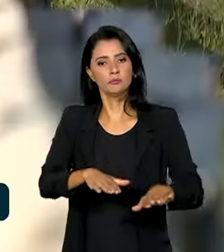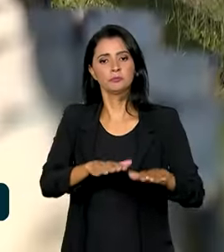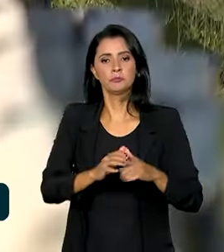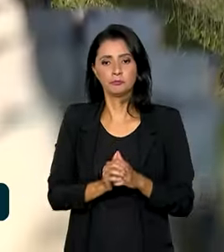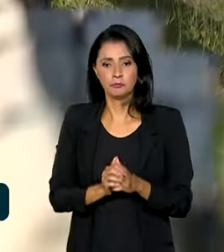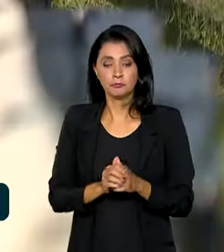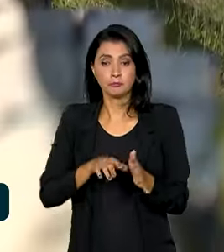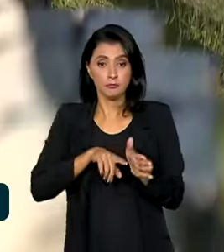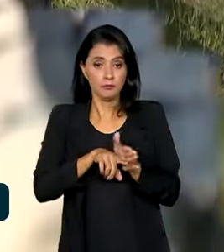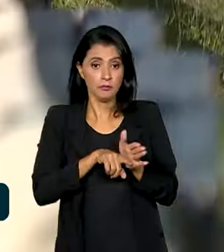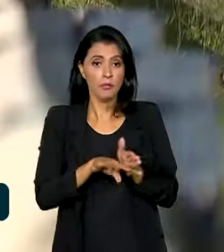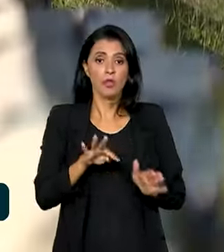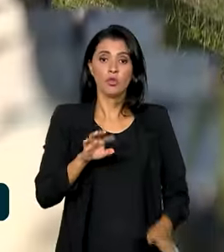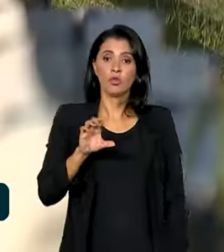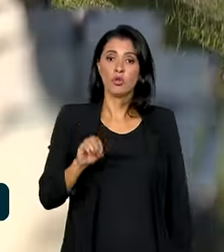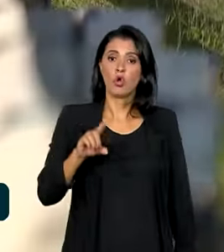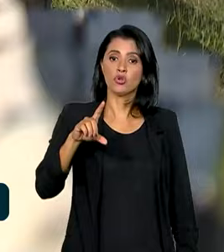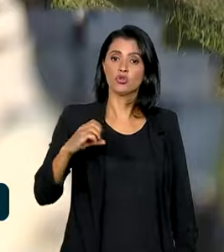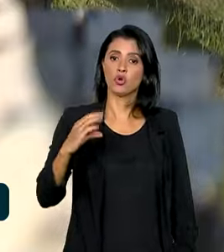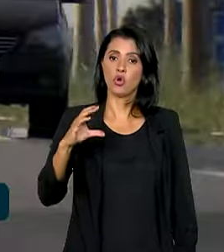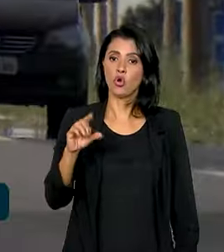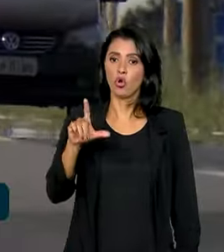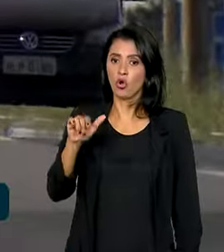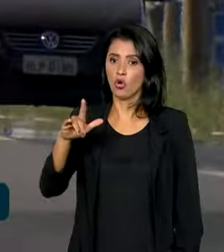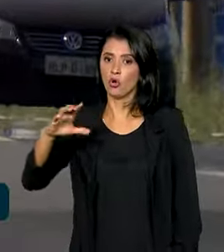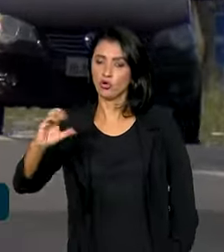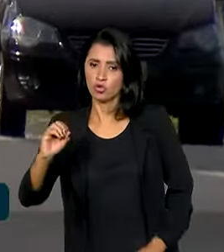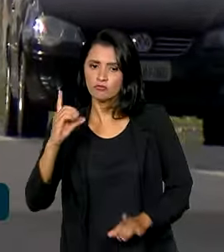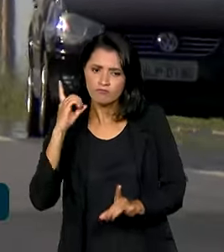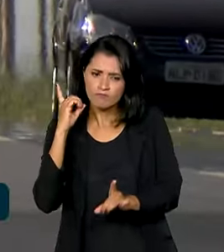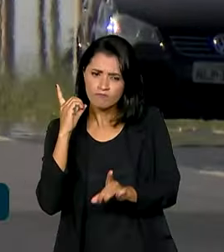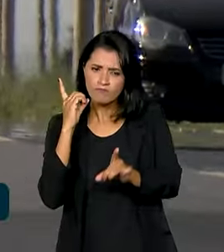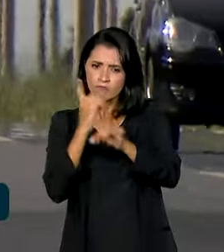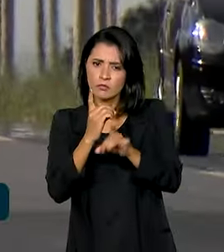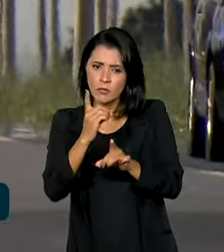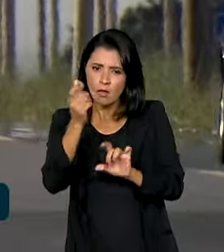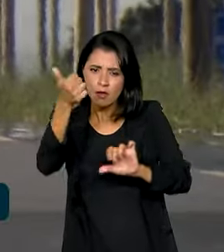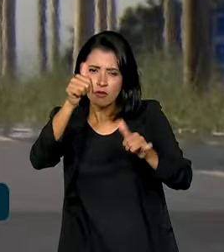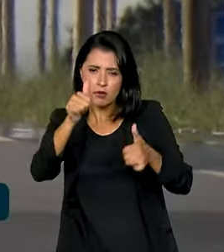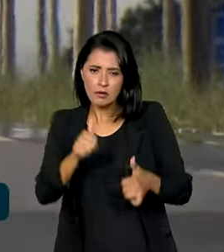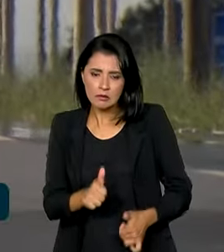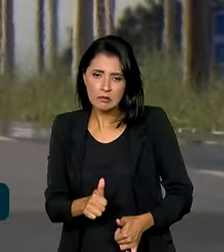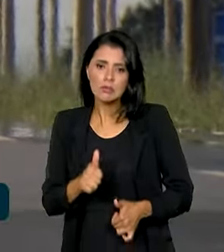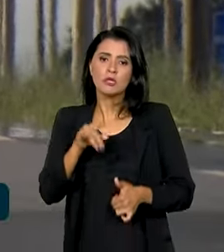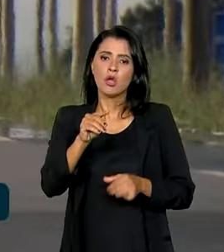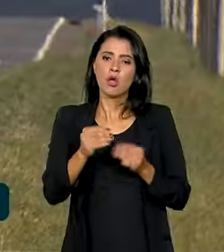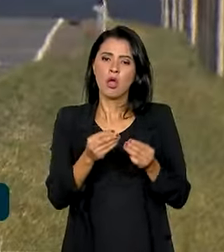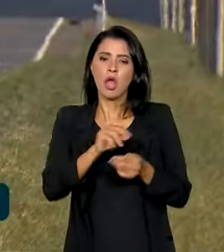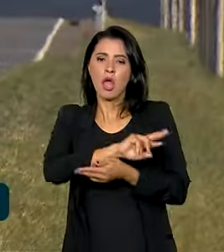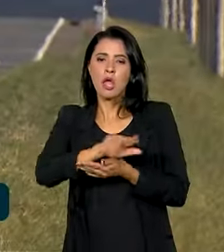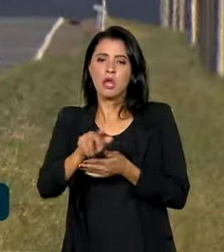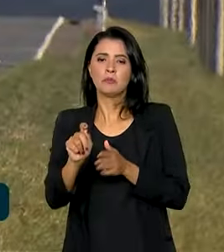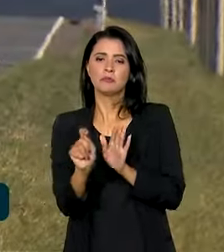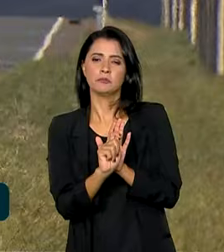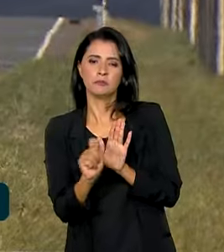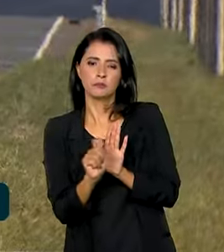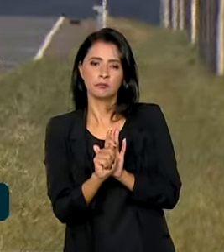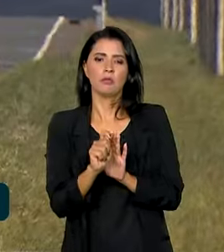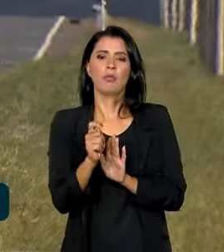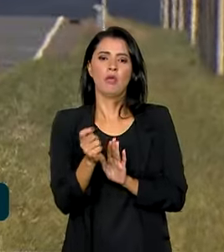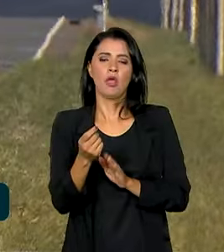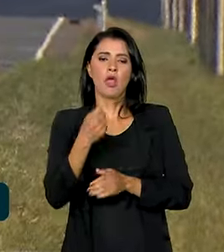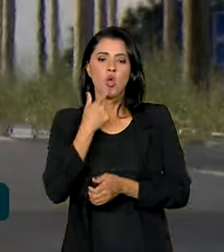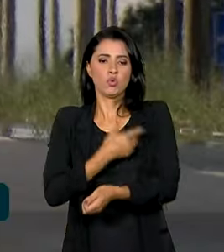O exame toxicológico de ampla janela de detecção analisa o consumo de substâncias psicoativas